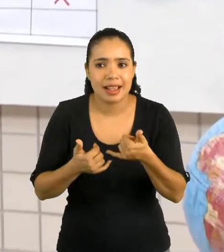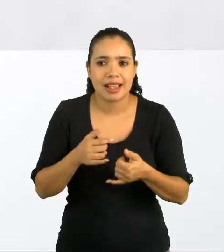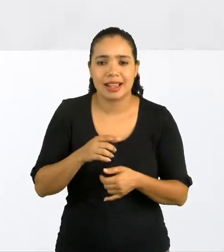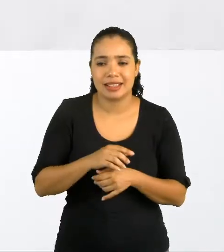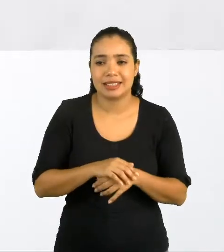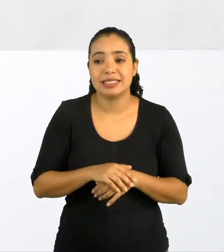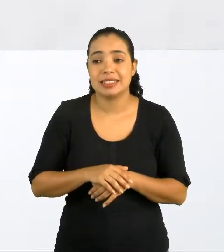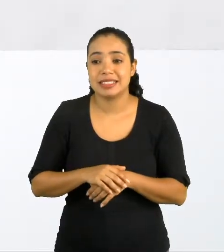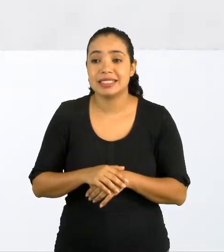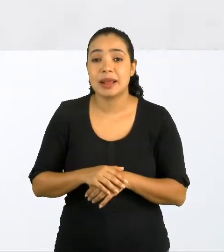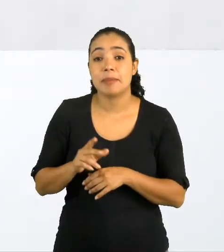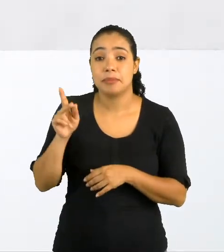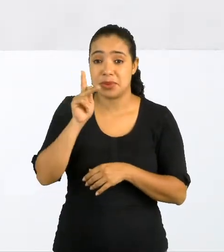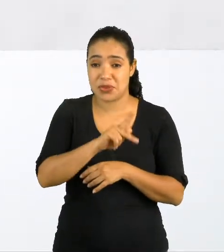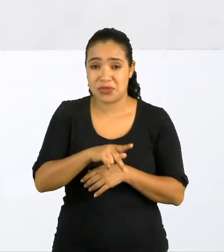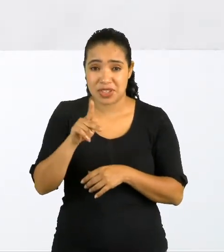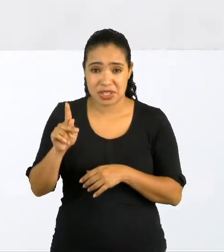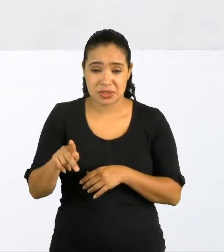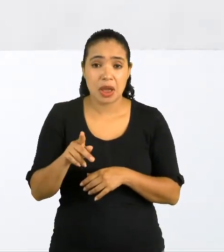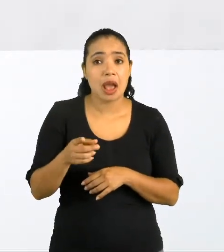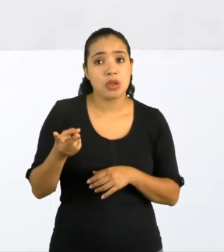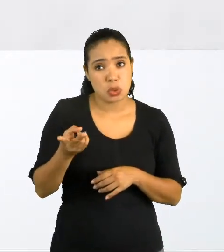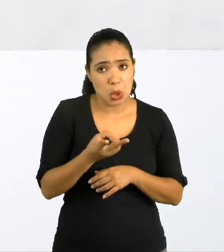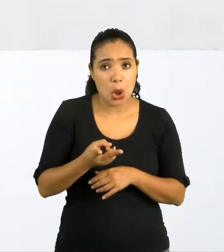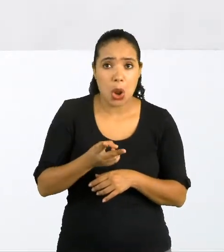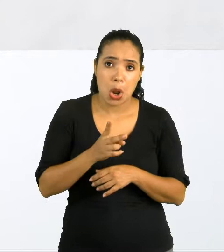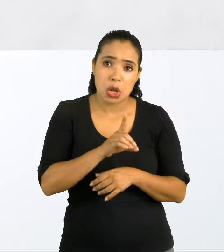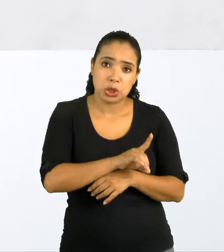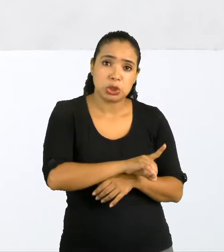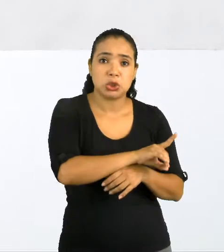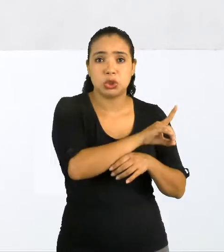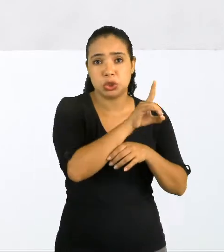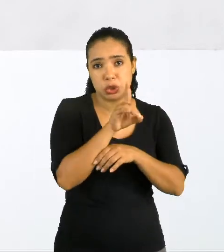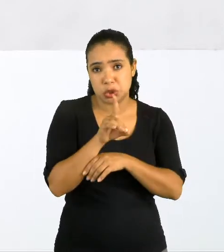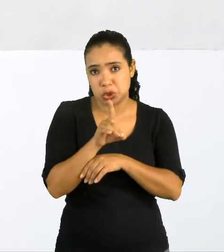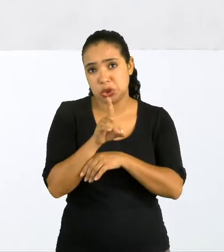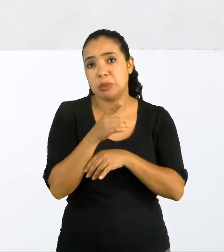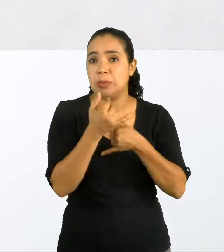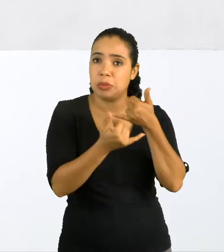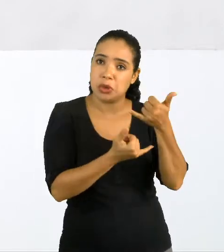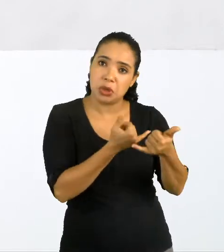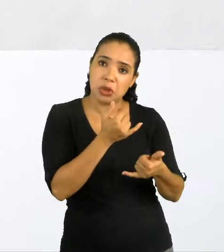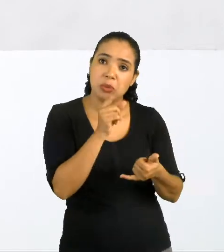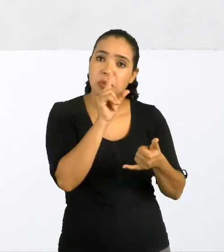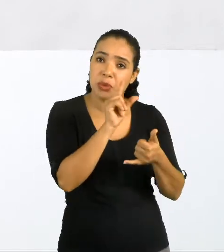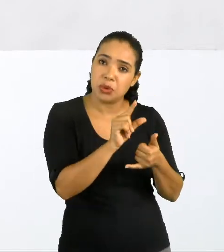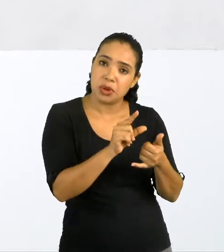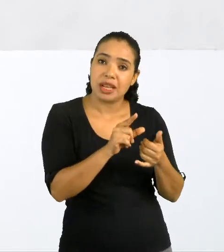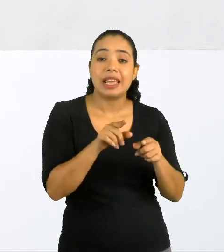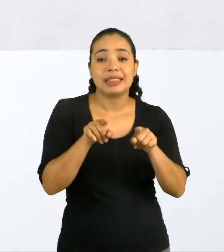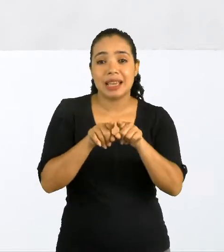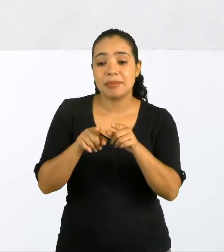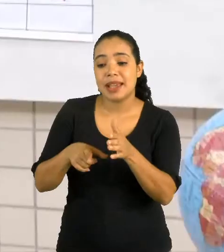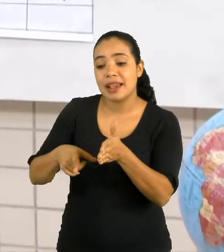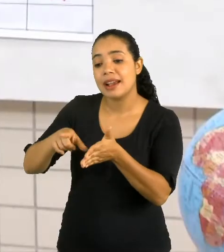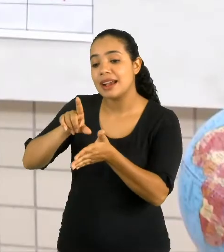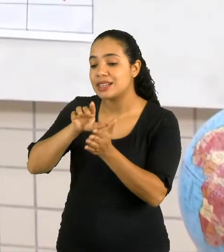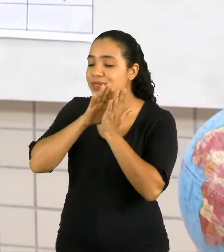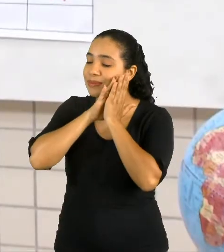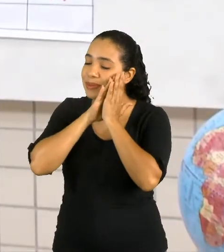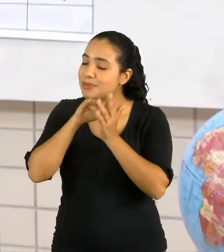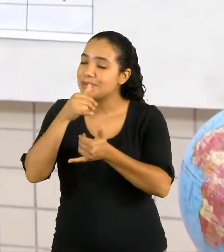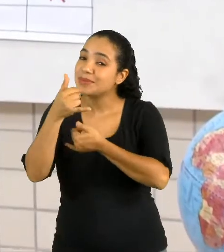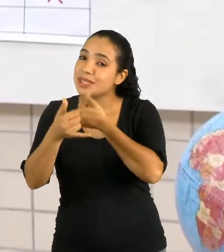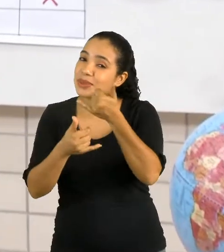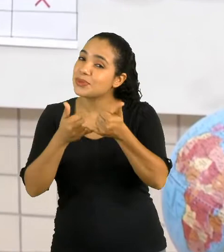Professora, eu brinco em ambos os períodos. À noite brinco um pouquinho antes de dormir. Pois